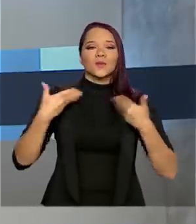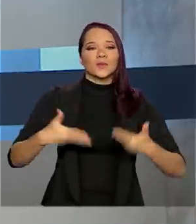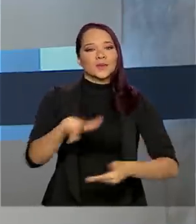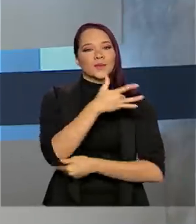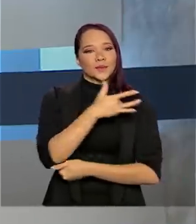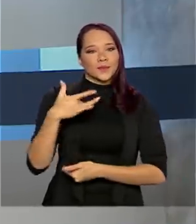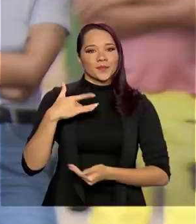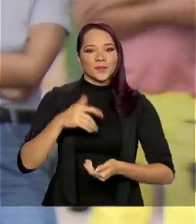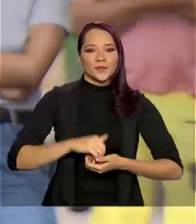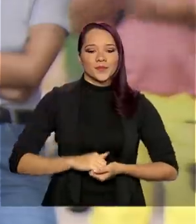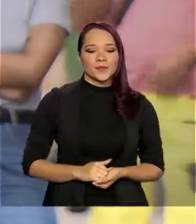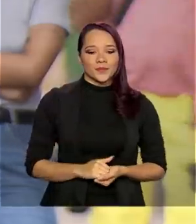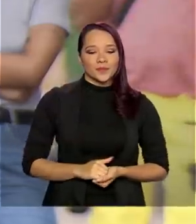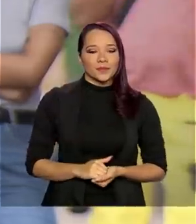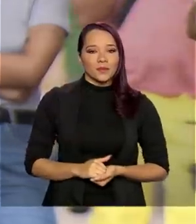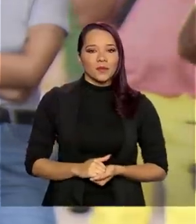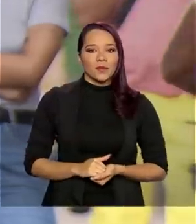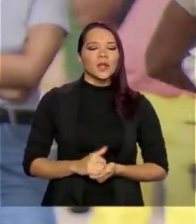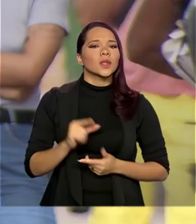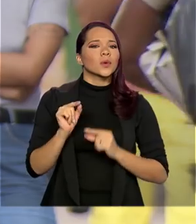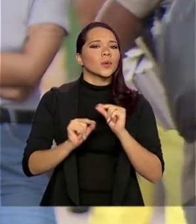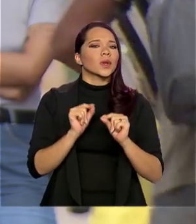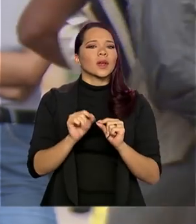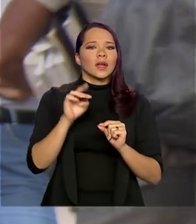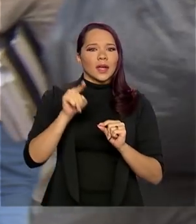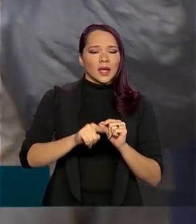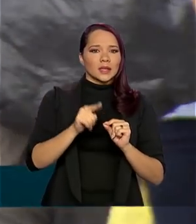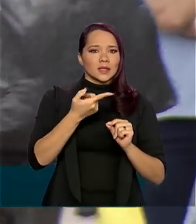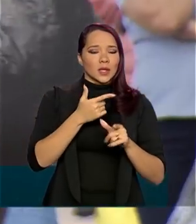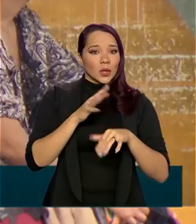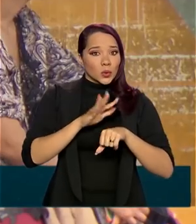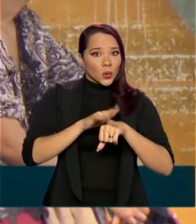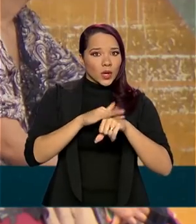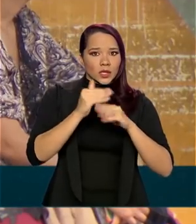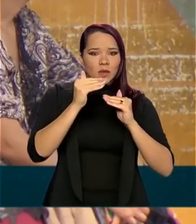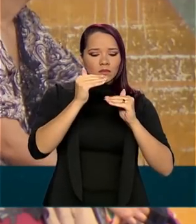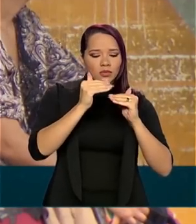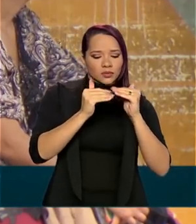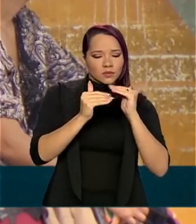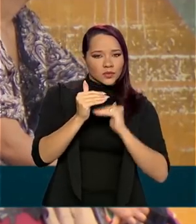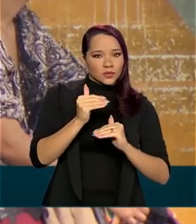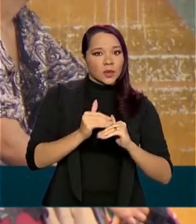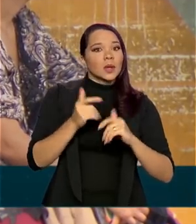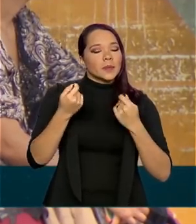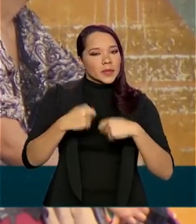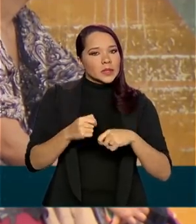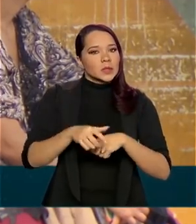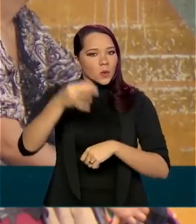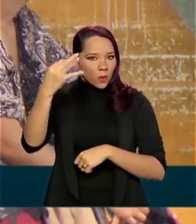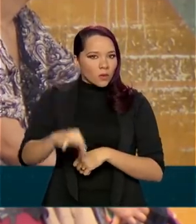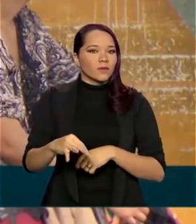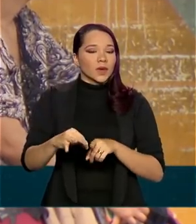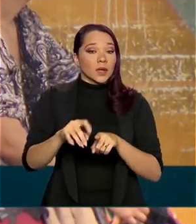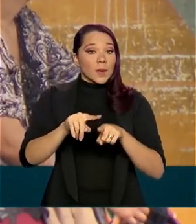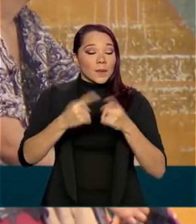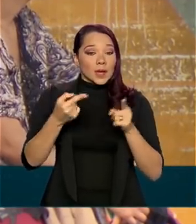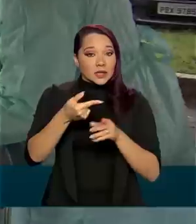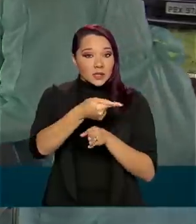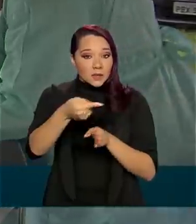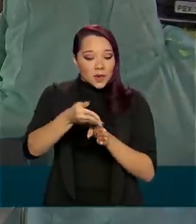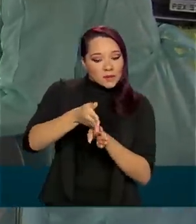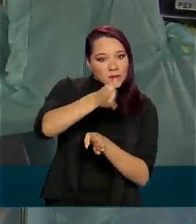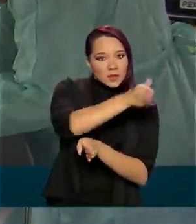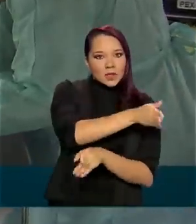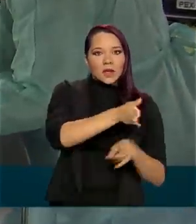Saúde. A tendência de desaceleração ainda precisa ser confirmada, mas o fato é que, na última semana,